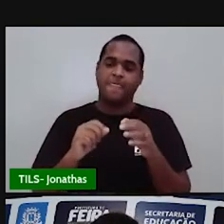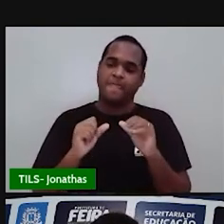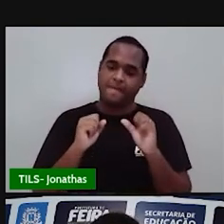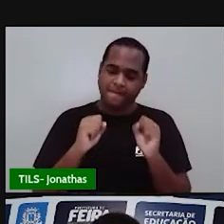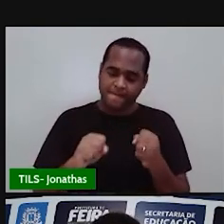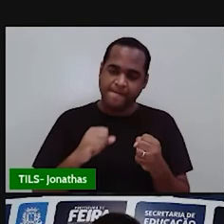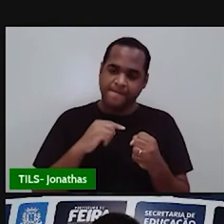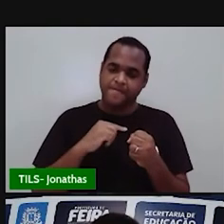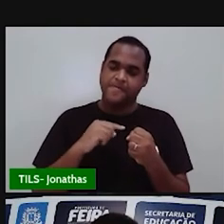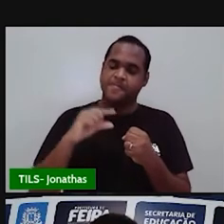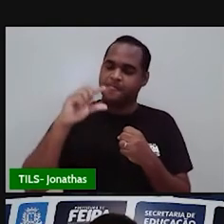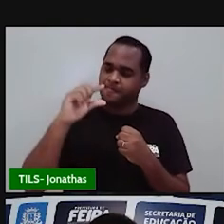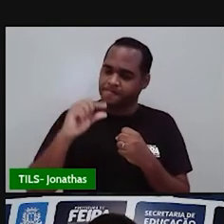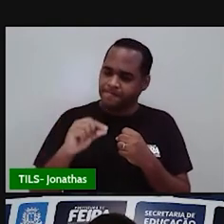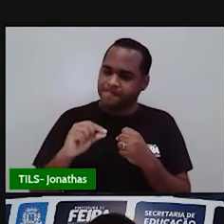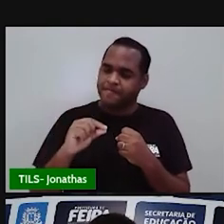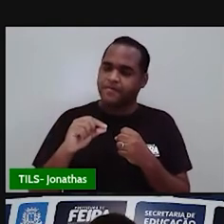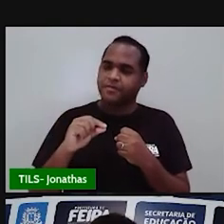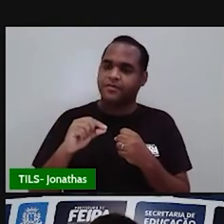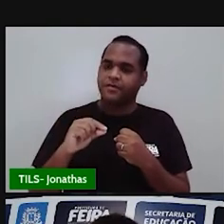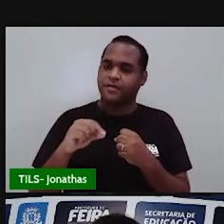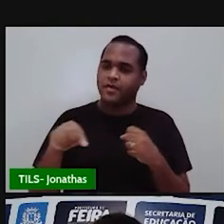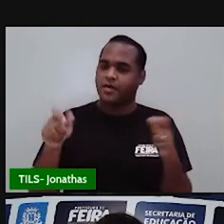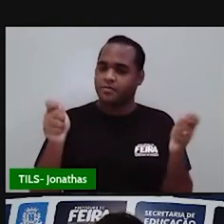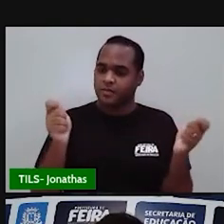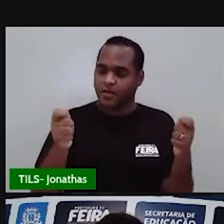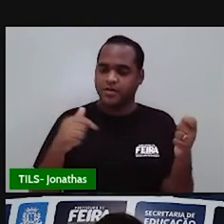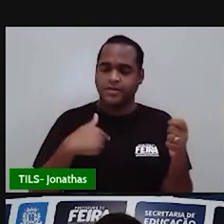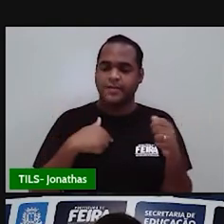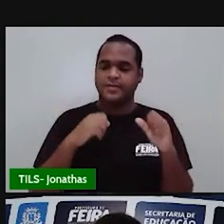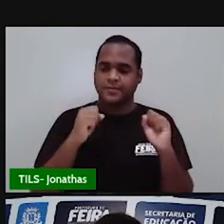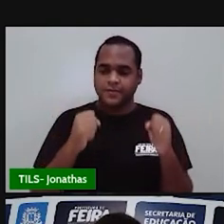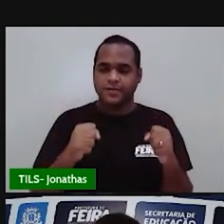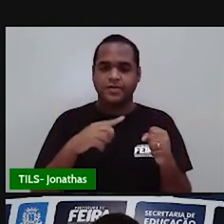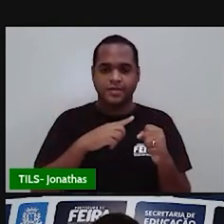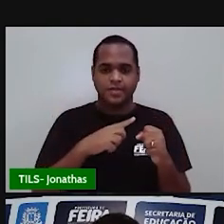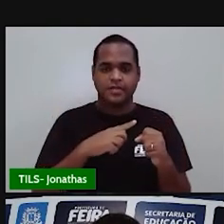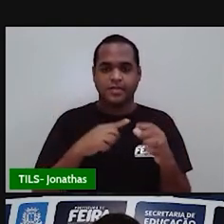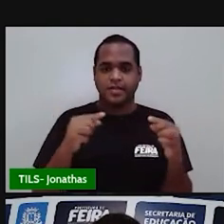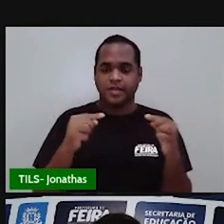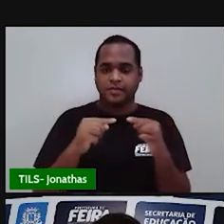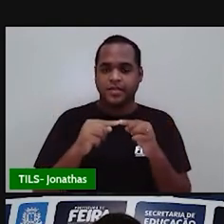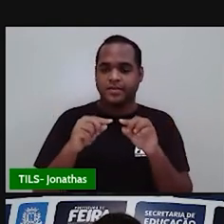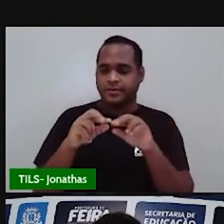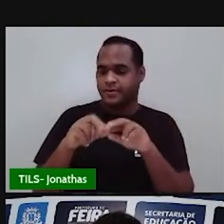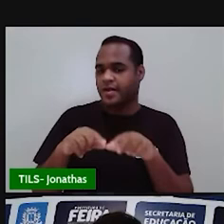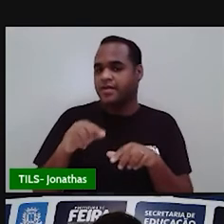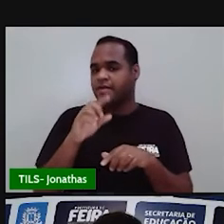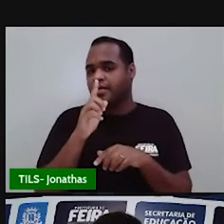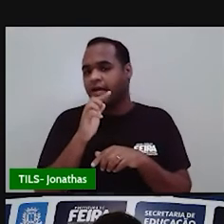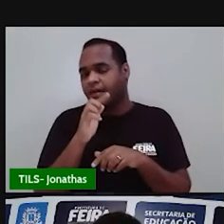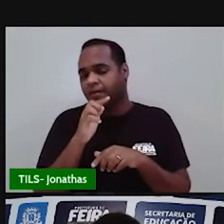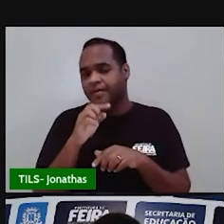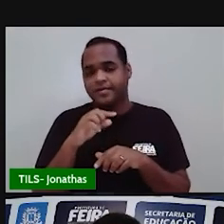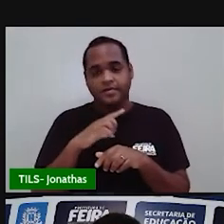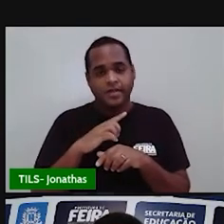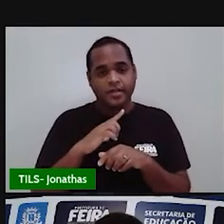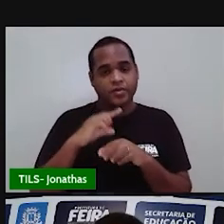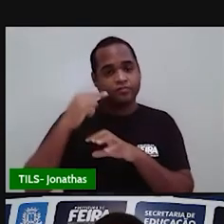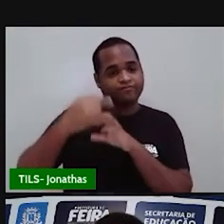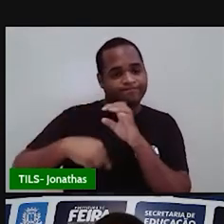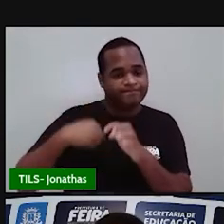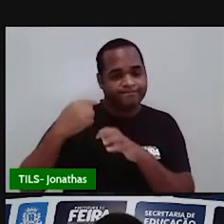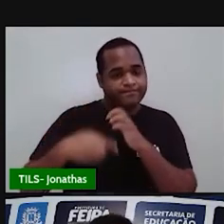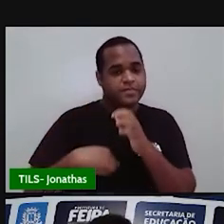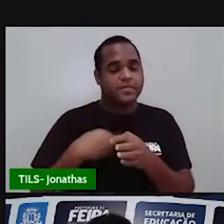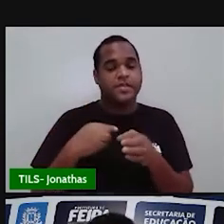consumir, mais a gente está preservando a quantidade de água do nosso planeta. E